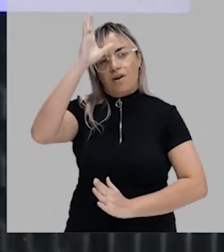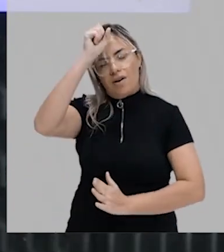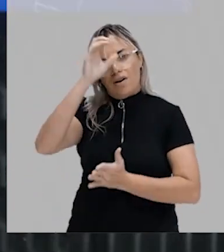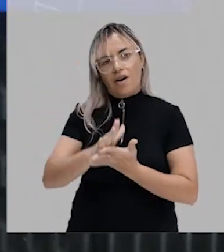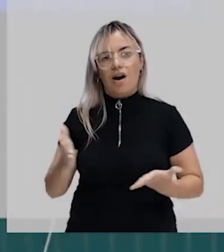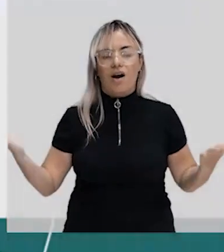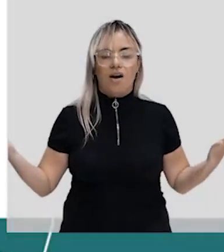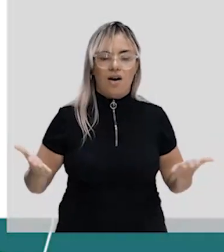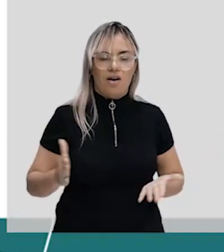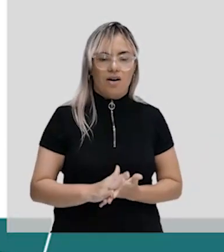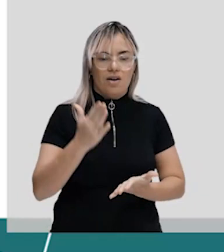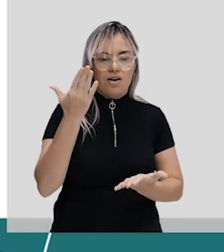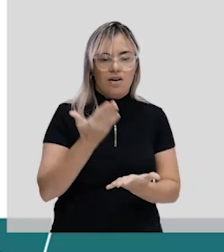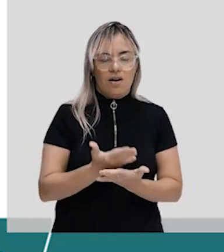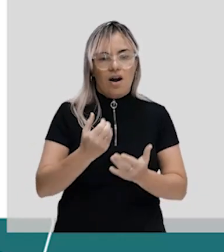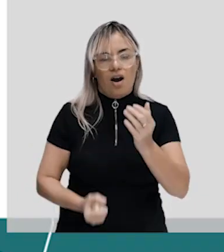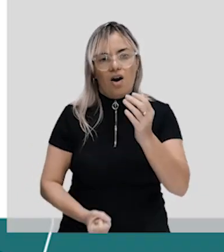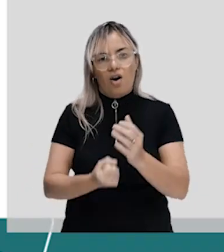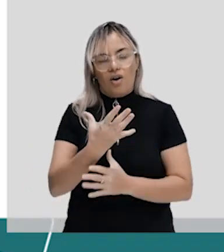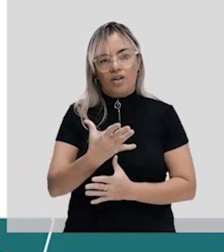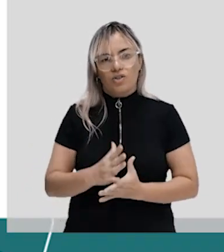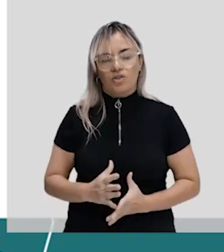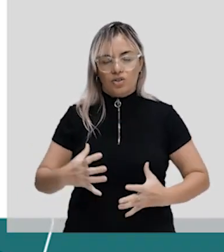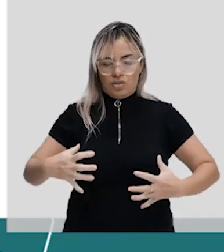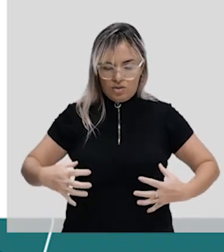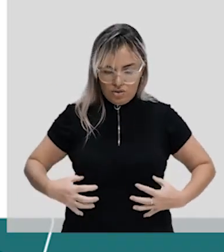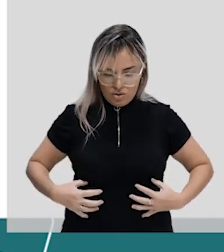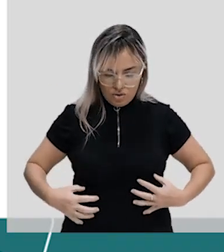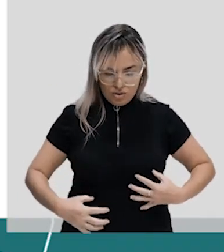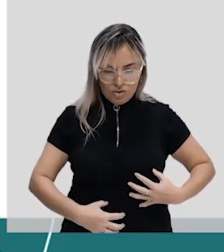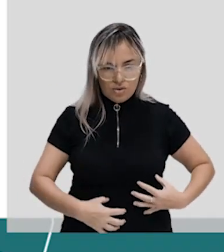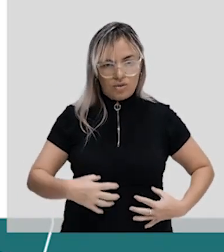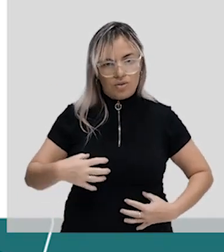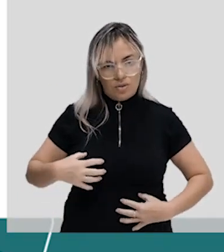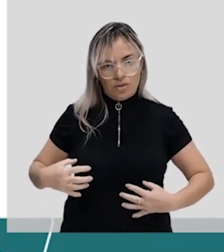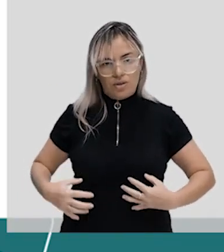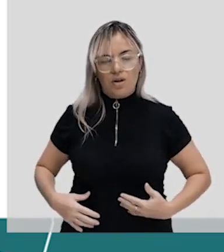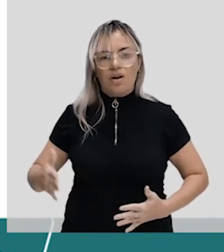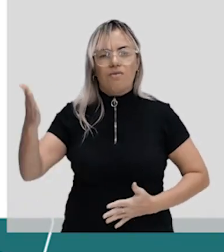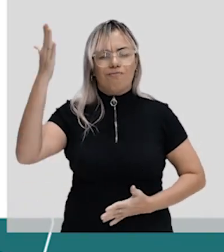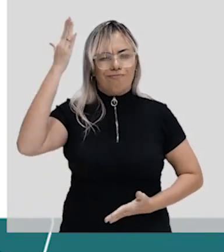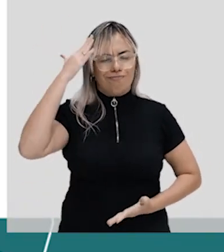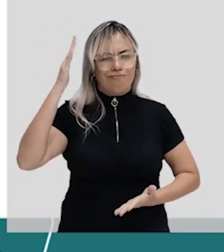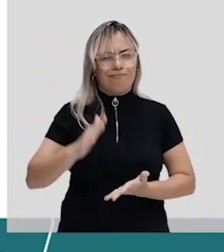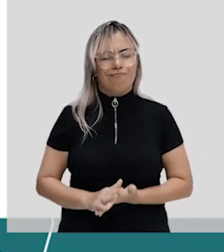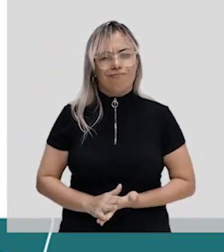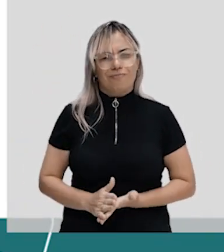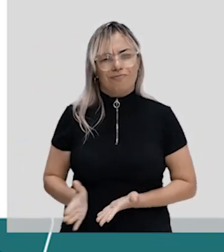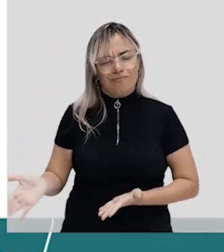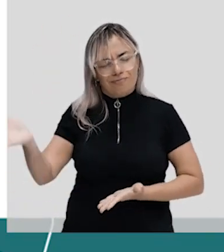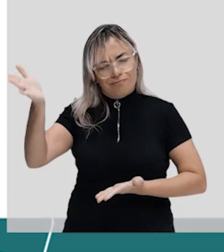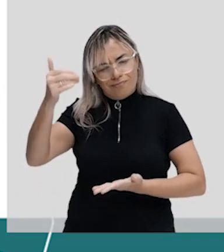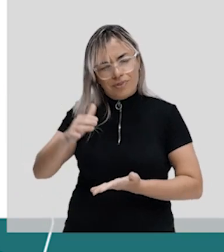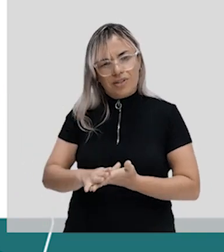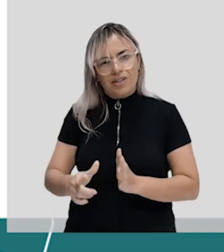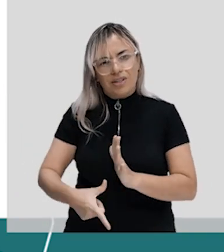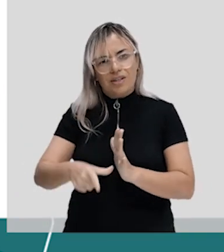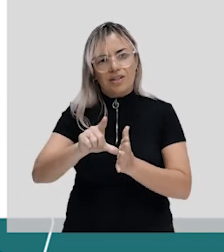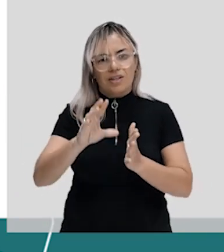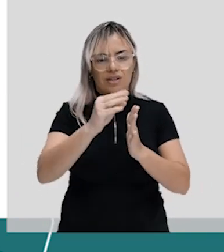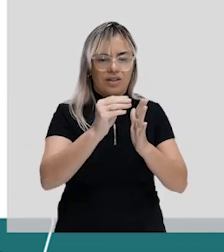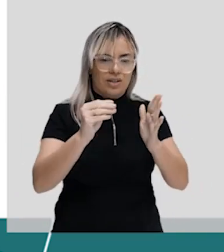trabalhar, pessoal, organogênese, tá? Para você entender essa aula, eu te convido a assistir às aulas anteriores sobre